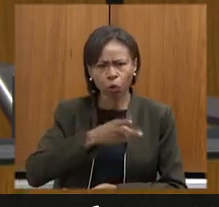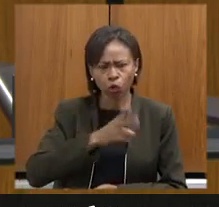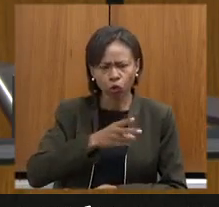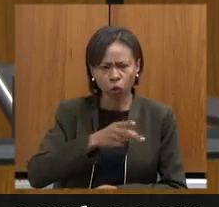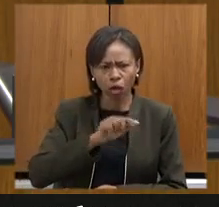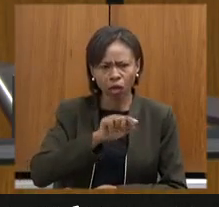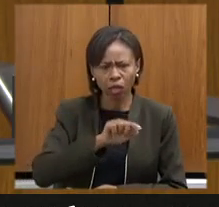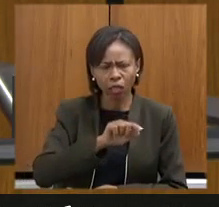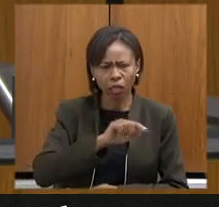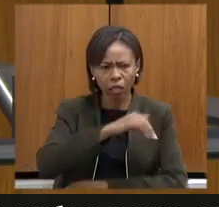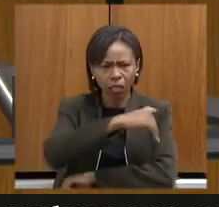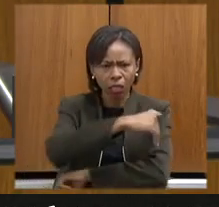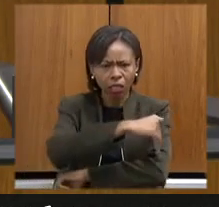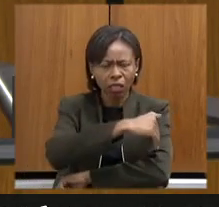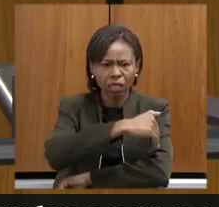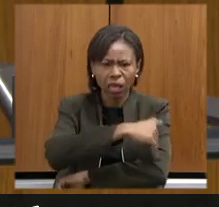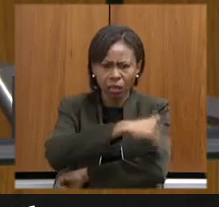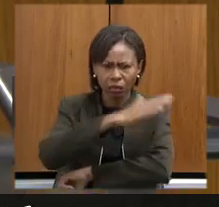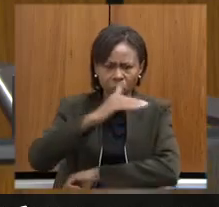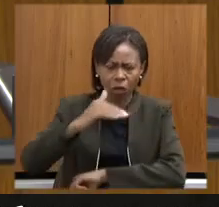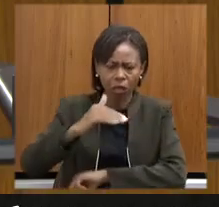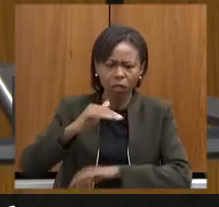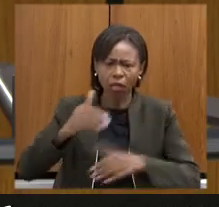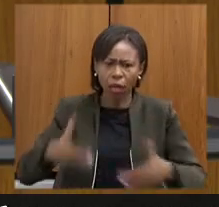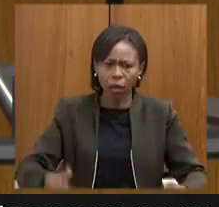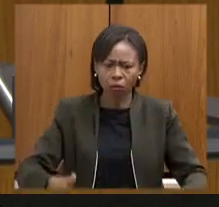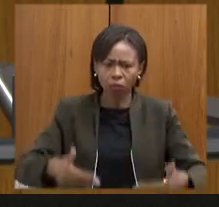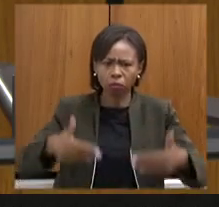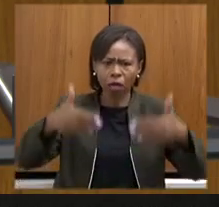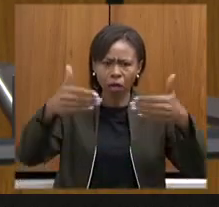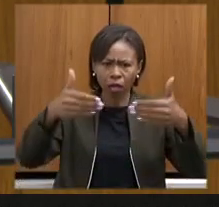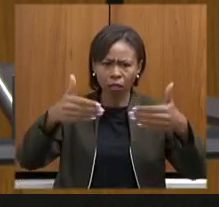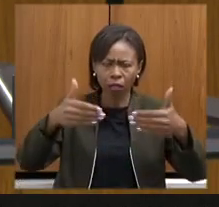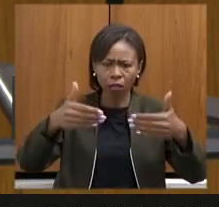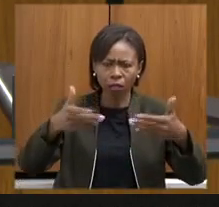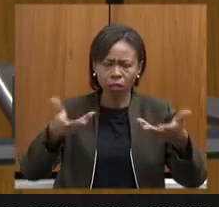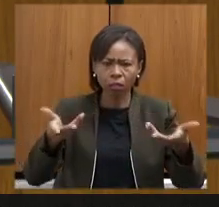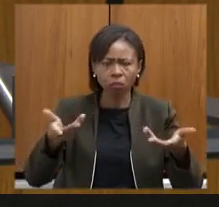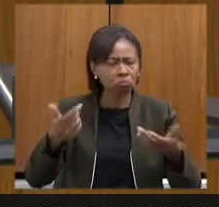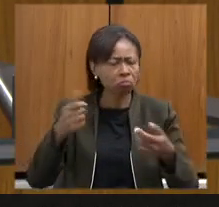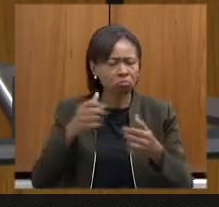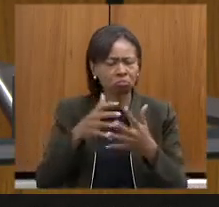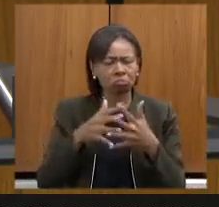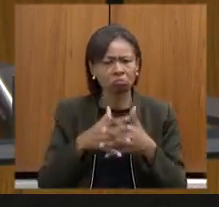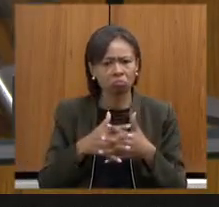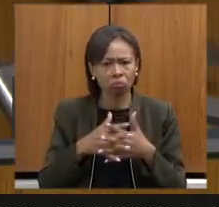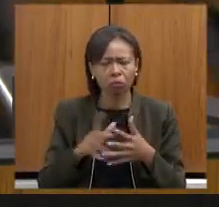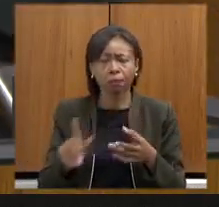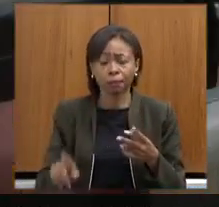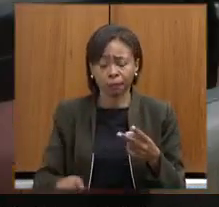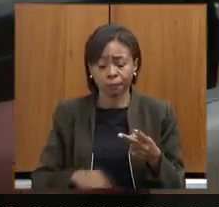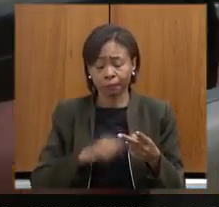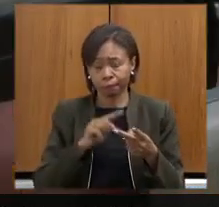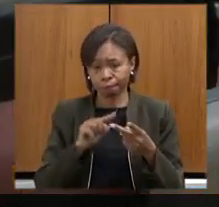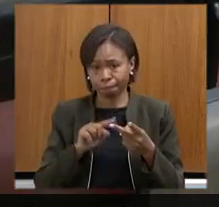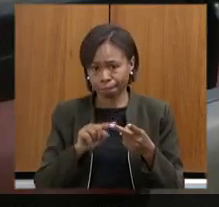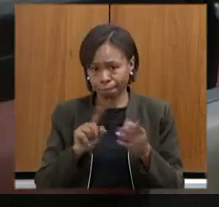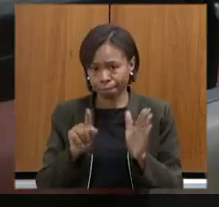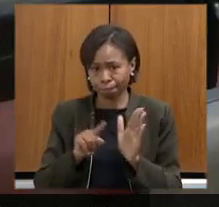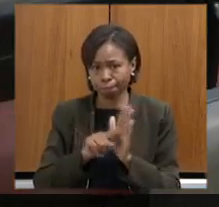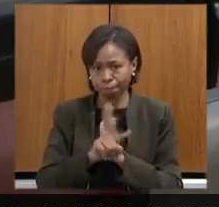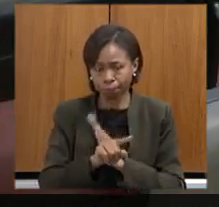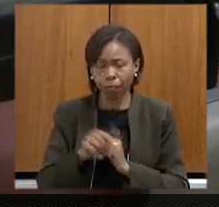Esse é um primeiro ponto que eu queria que a senhora esclarecesse. O segundo ponto, na votação que